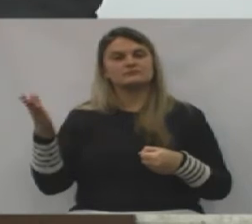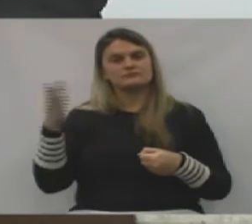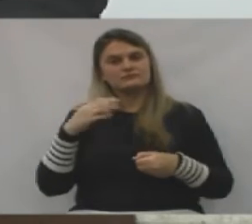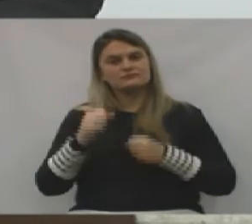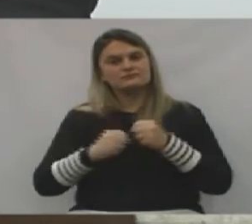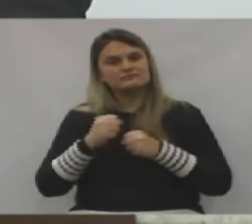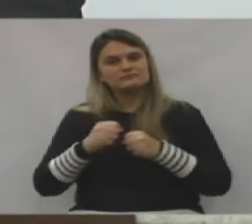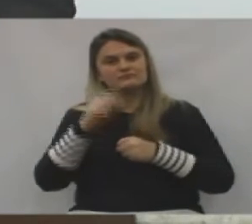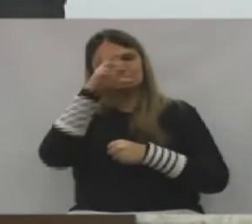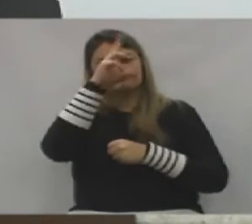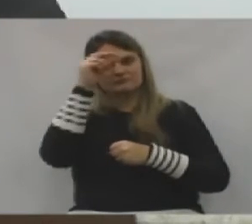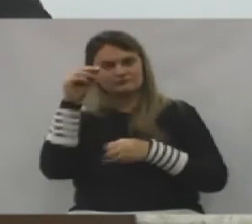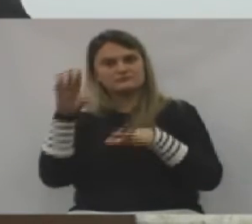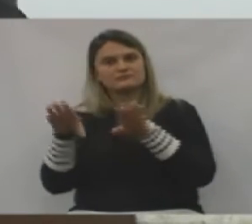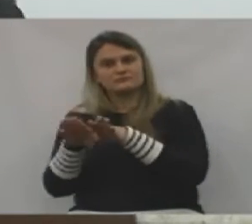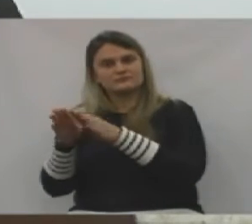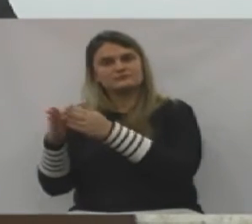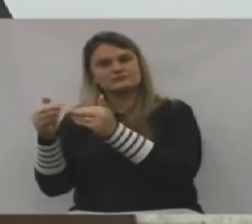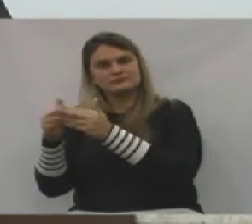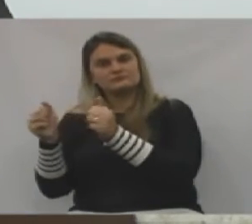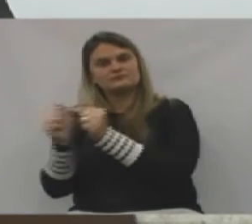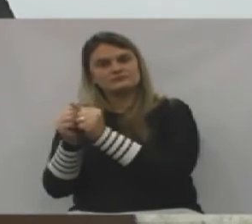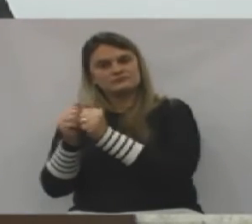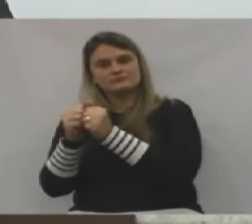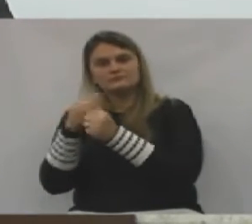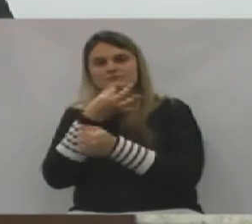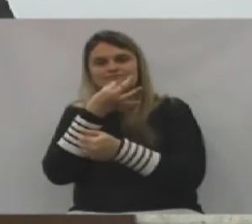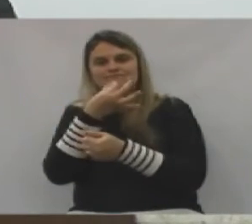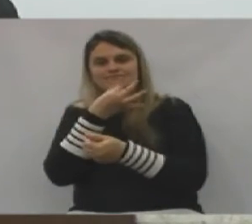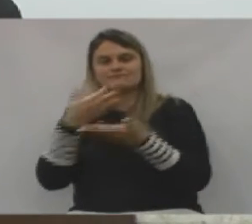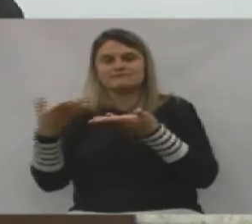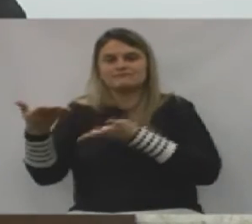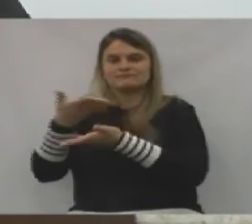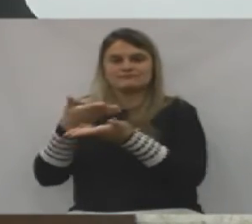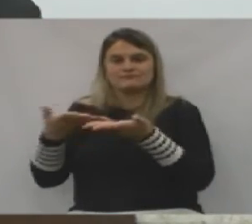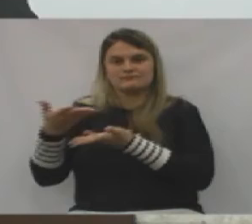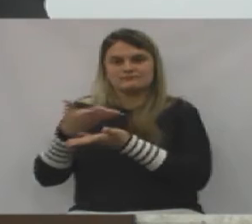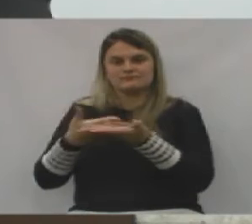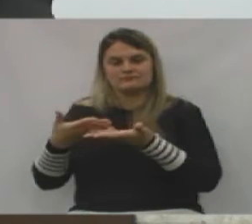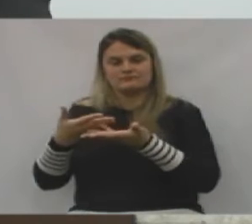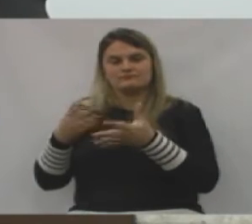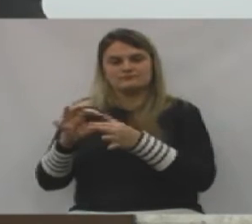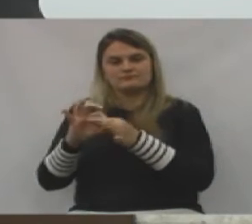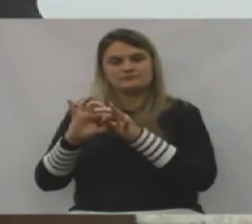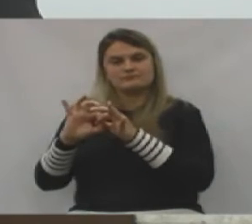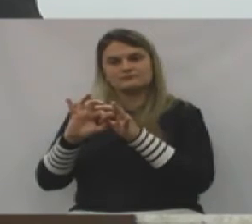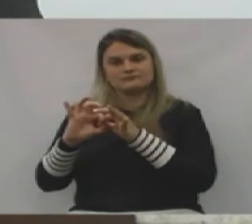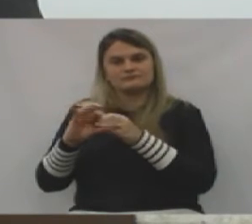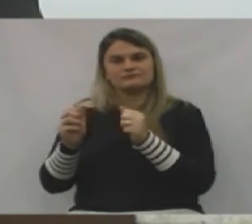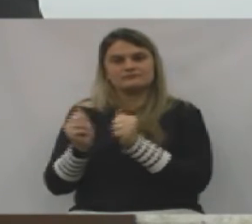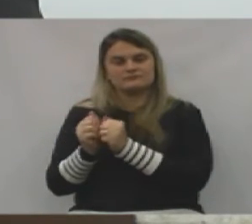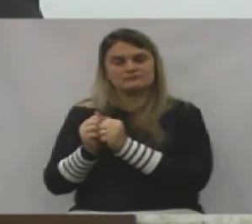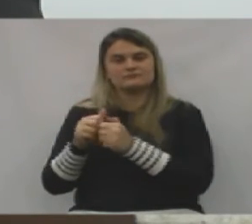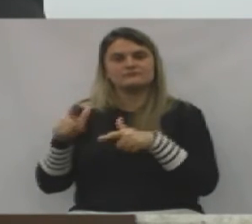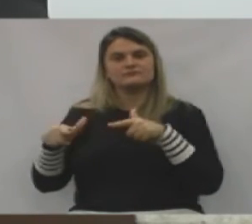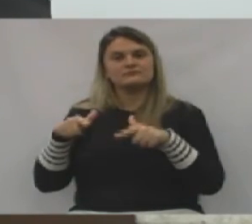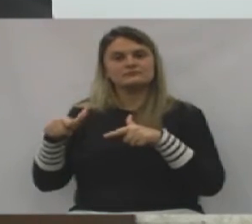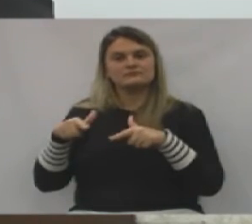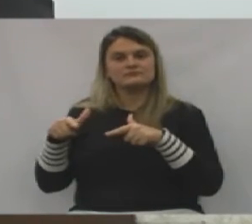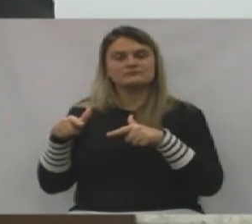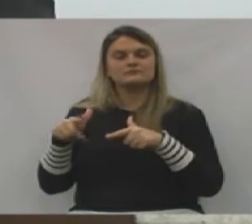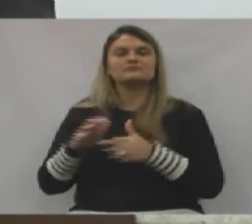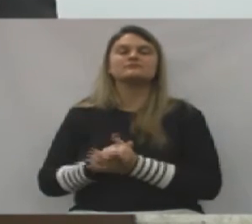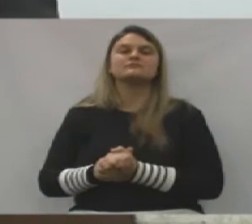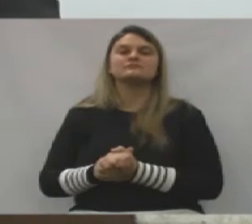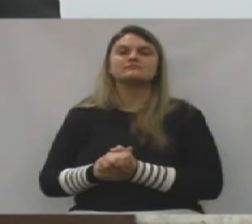correndo lá na prefeitura também, juntamente com o executivo, para que a gente possa trabalhar